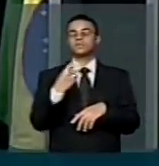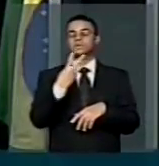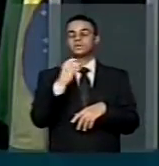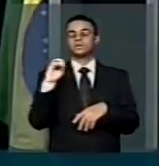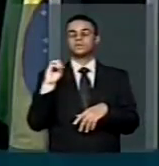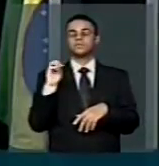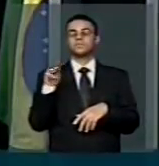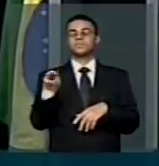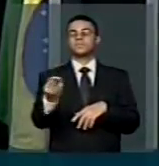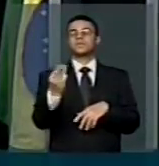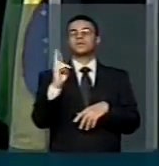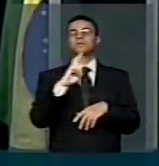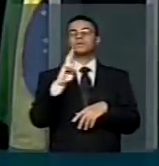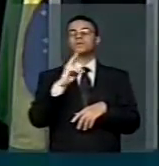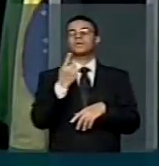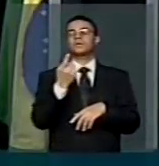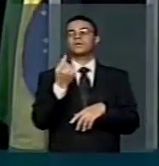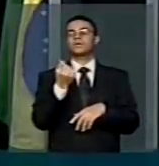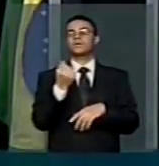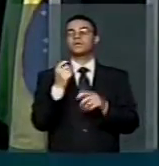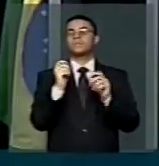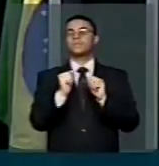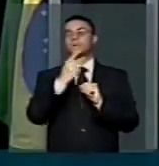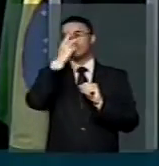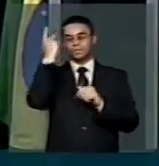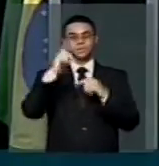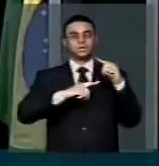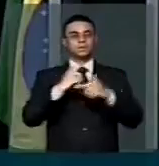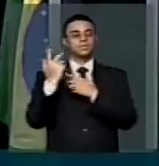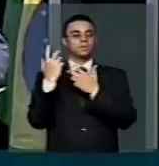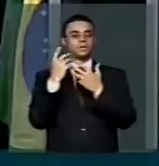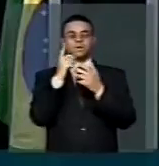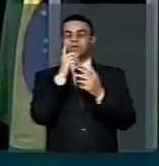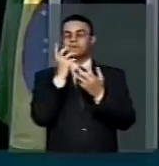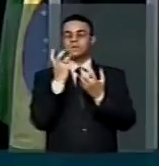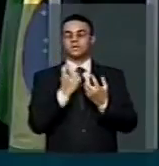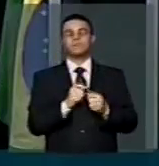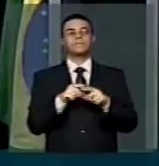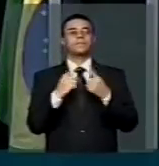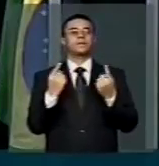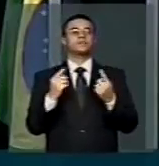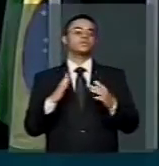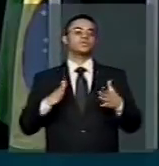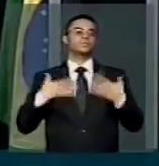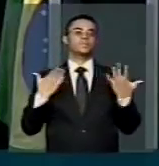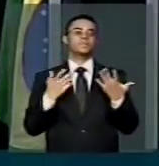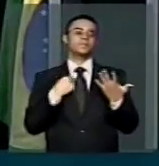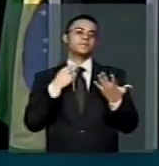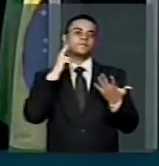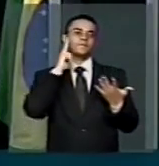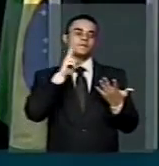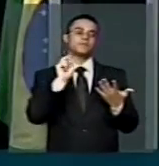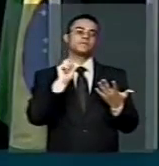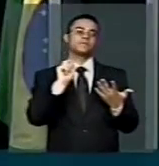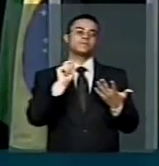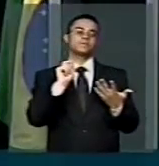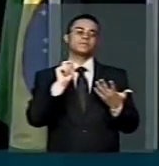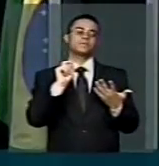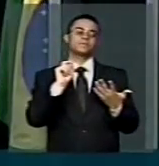para serem recebidos pelos trabalhadores. E, surpreendentemente, eu vejo matéria